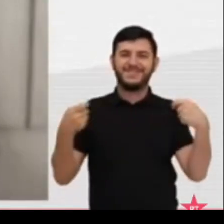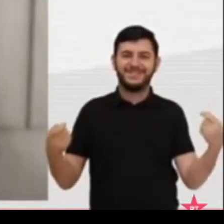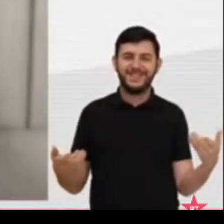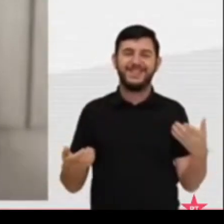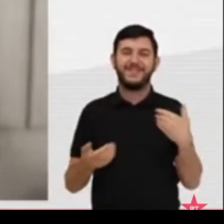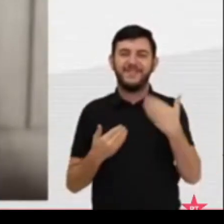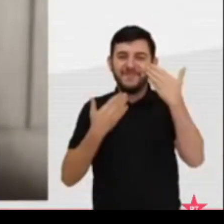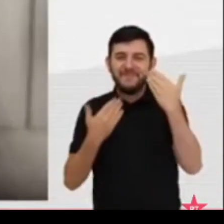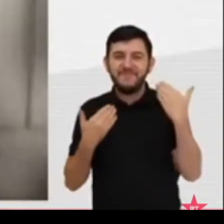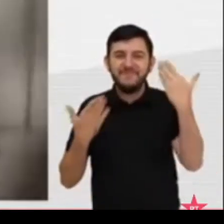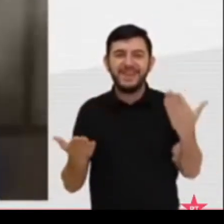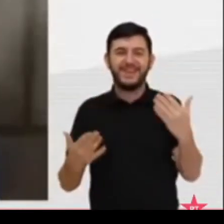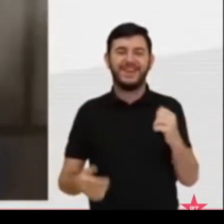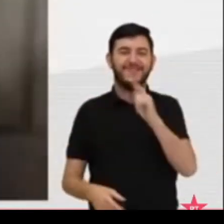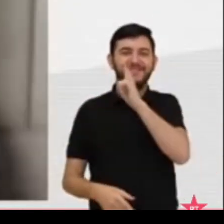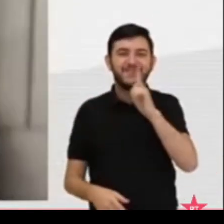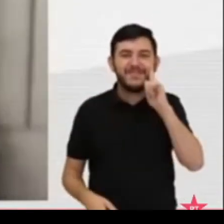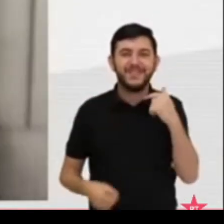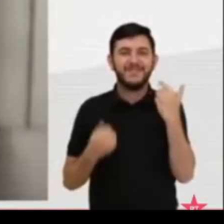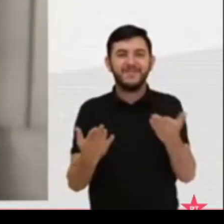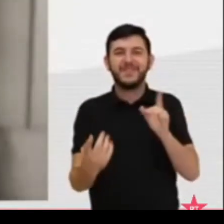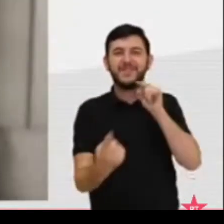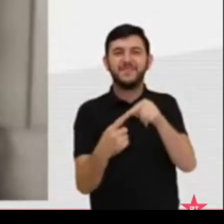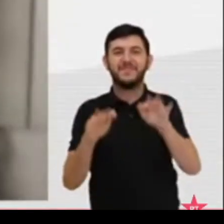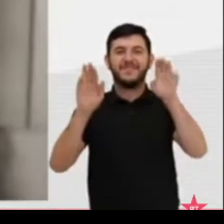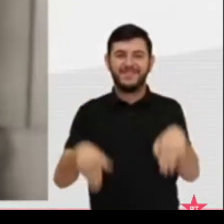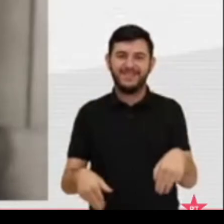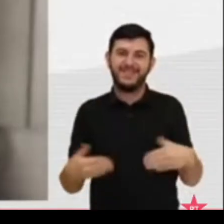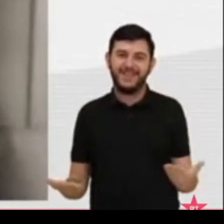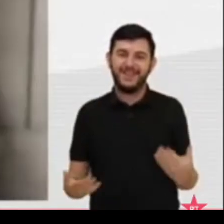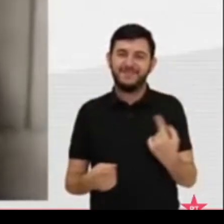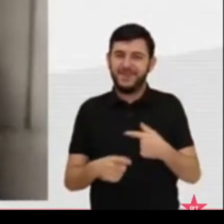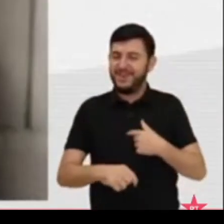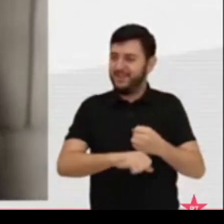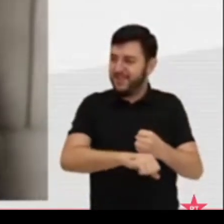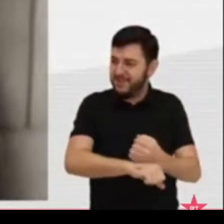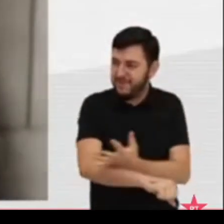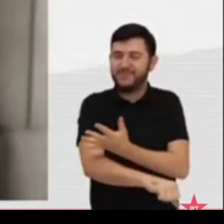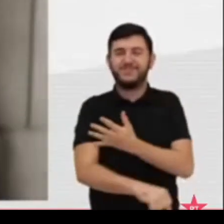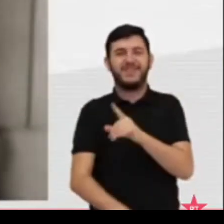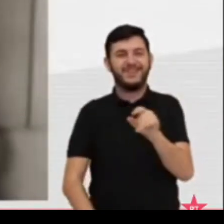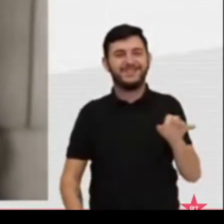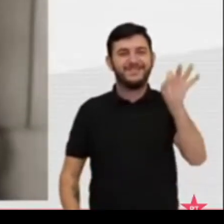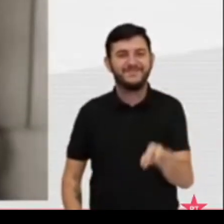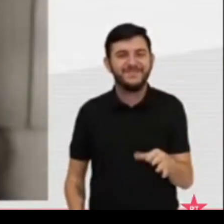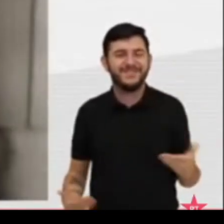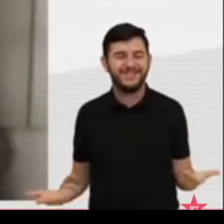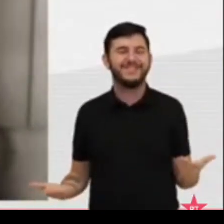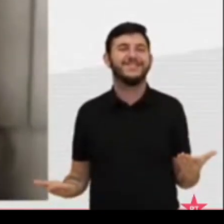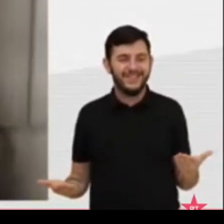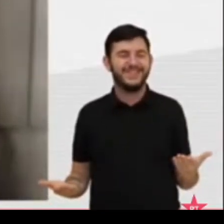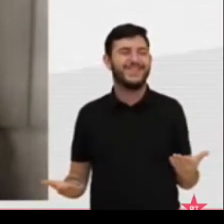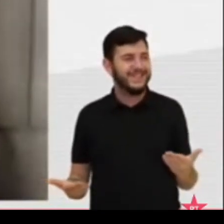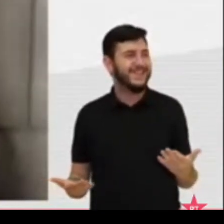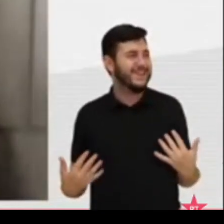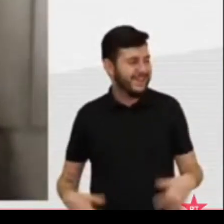Glaze, com você para você encerrar porque eu já estou muito emocionado porque eu não tenho que você me falar nada.